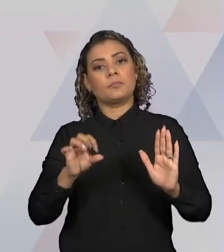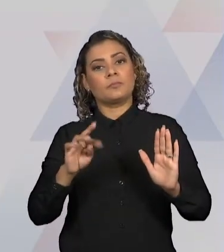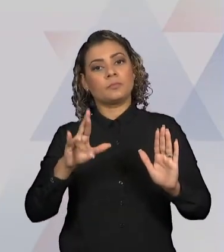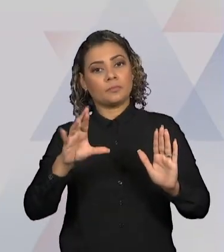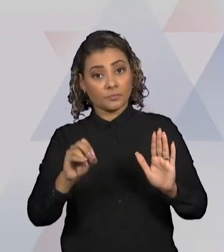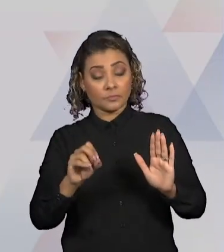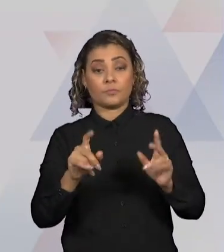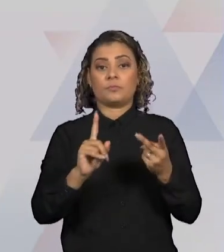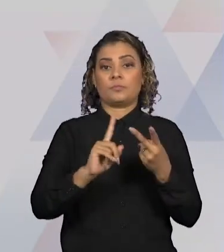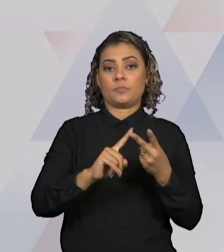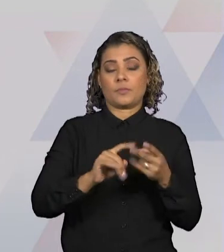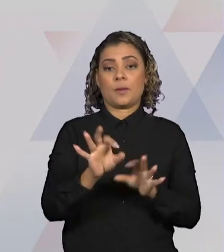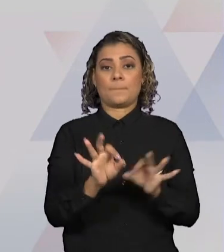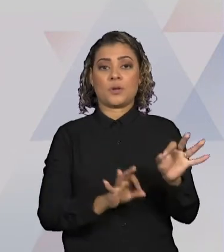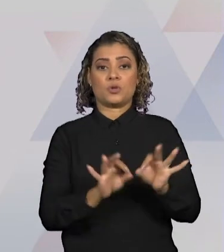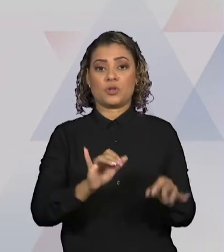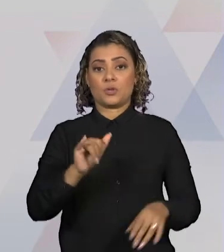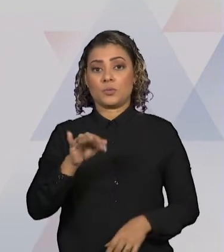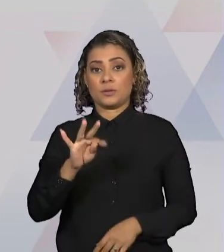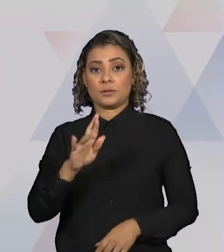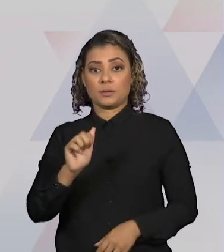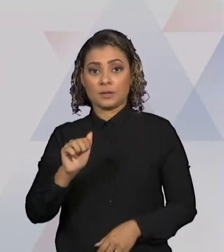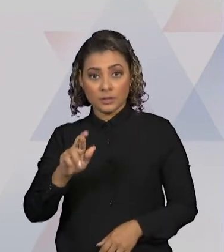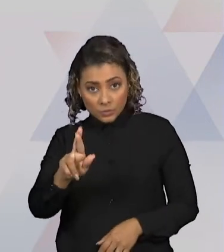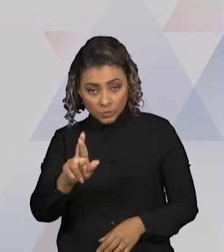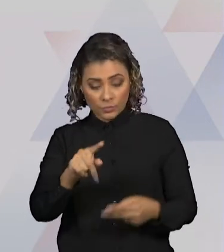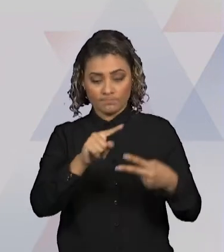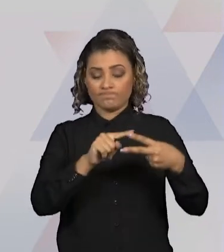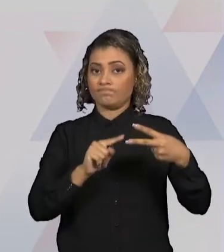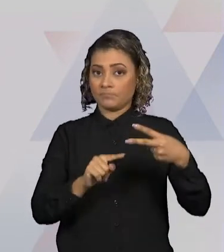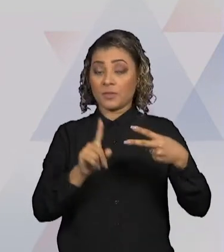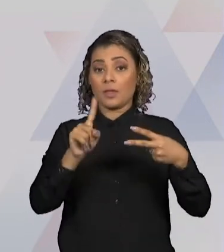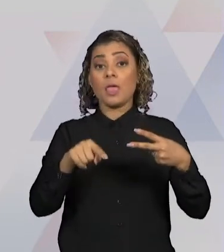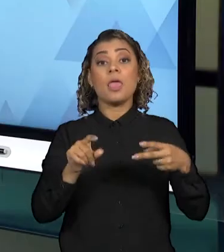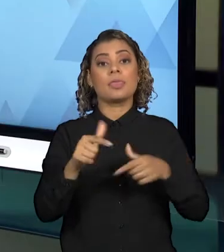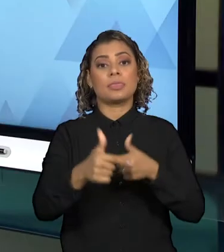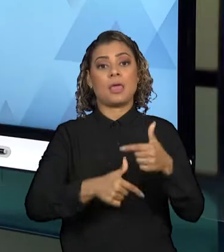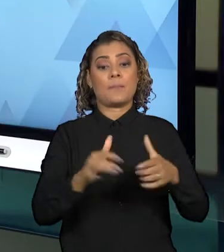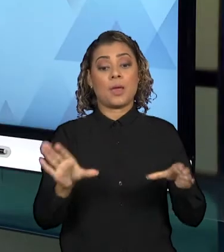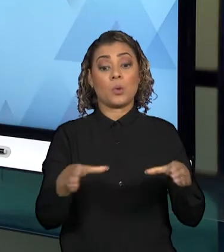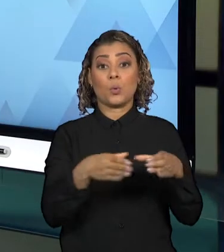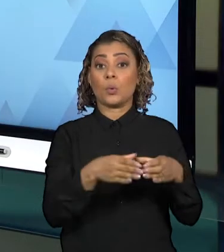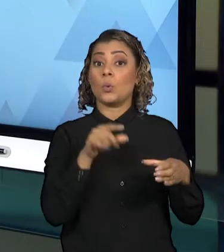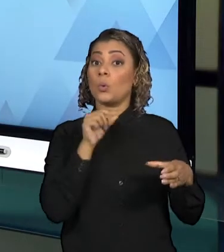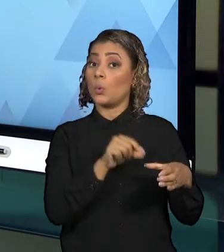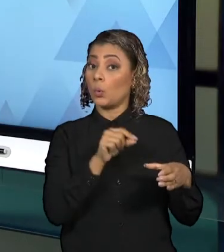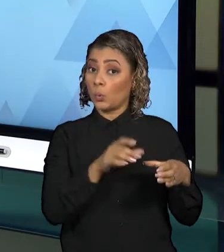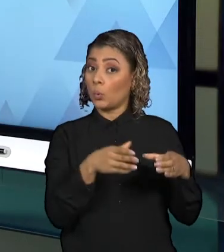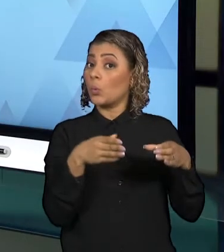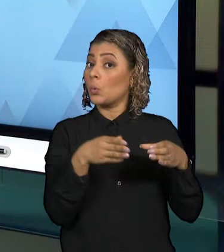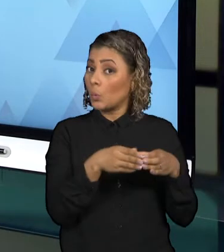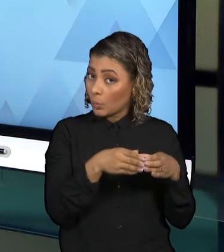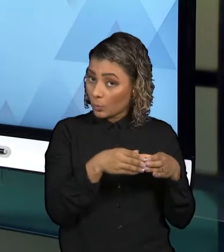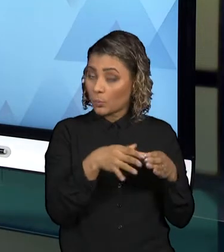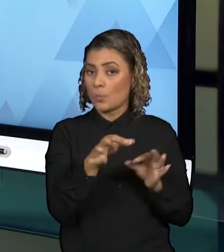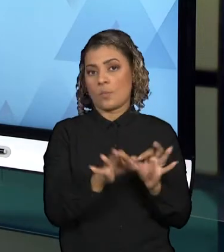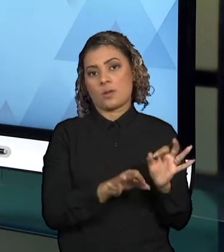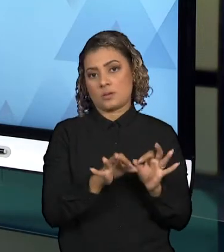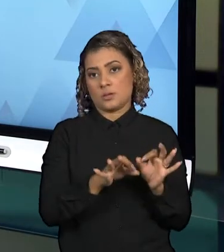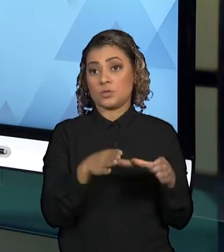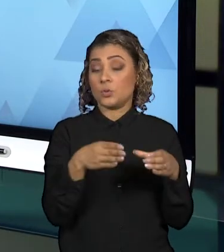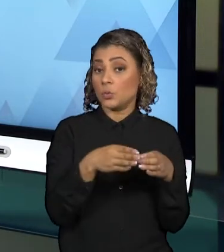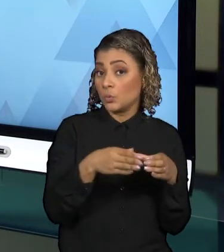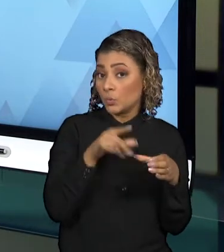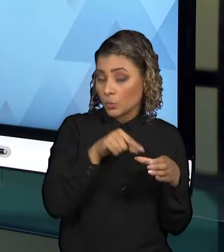integrador são trabalhos realizados em grupo. Então, o grupo planeja a